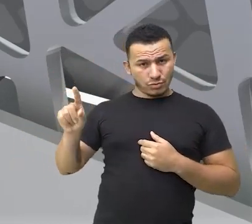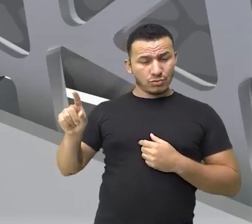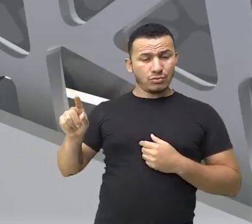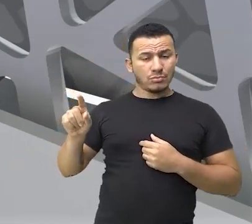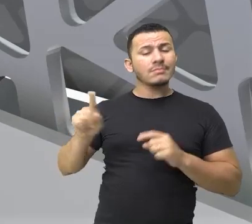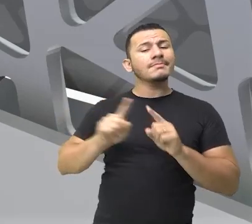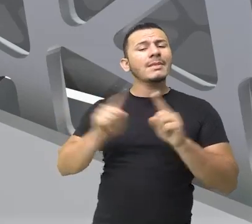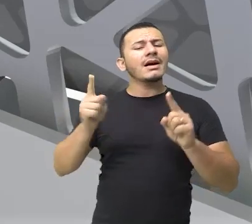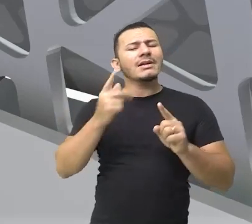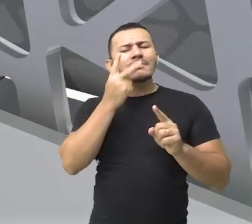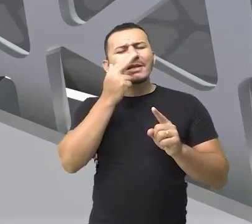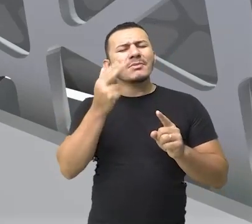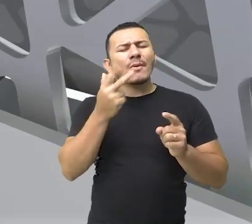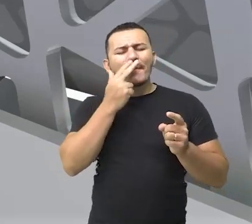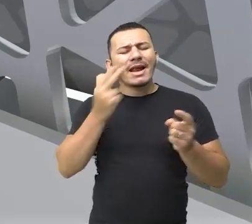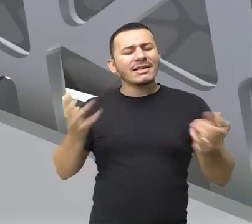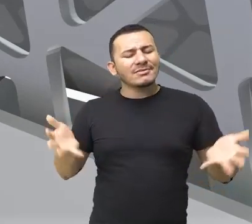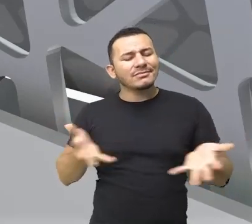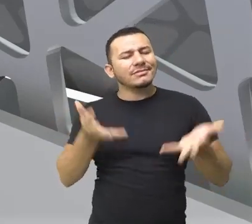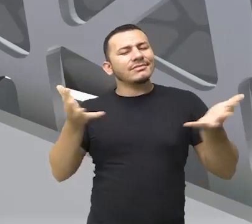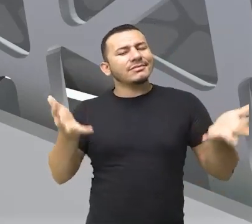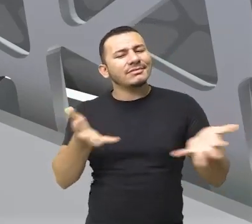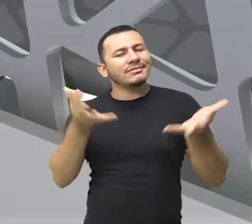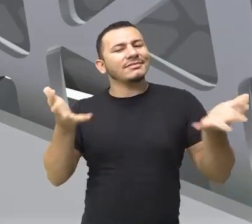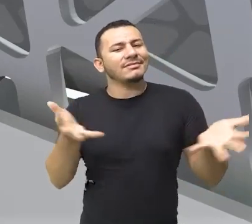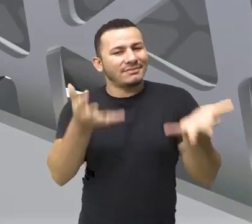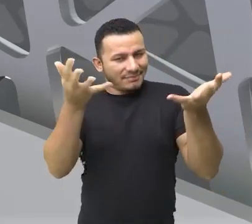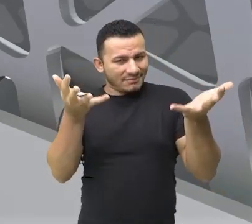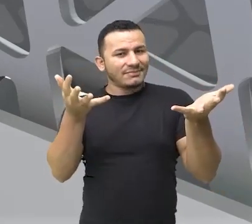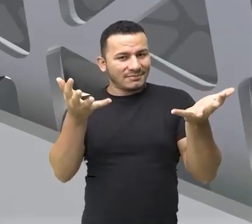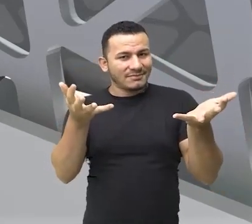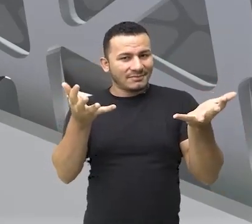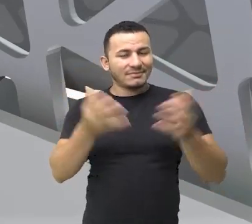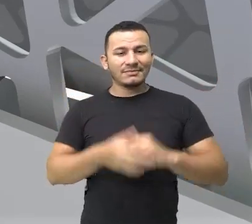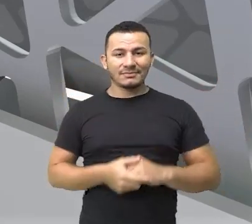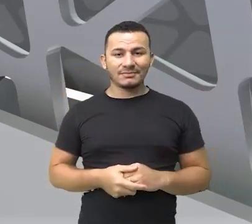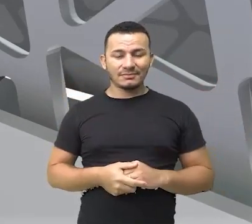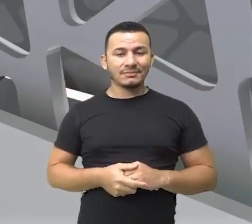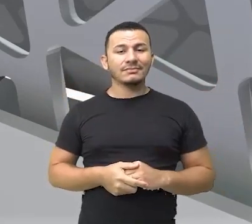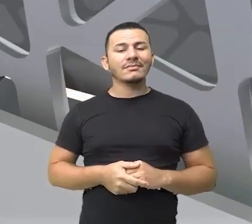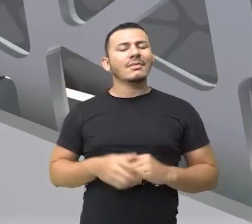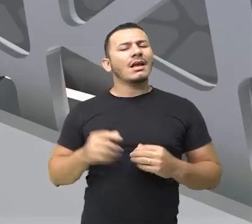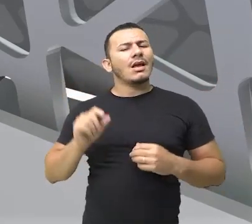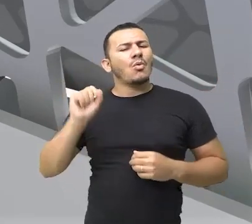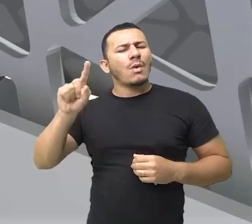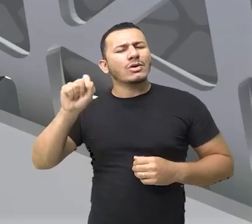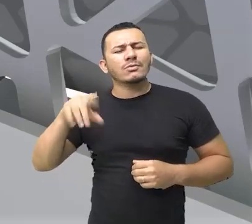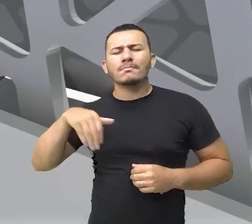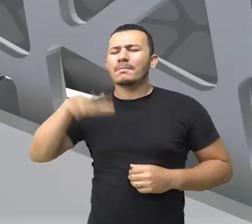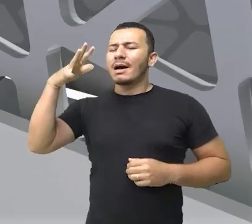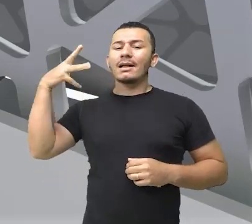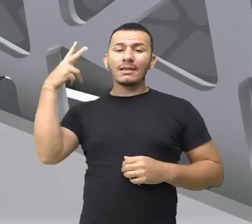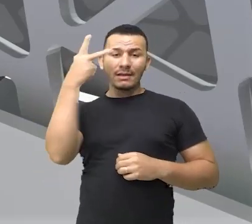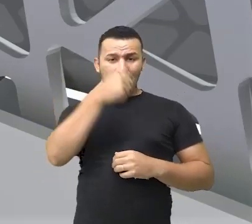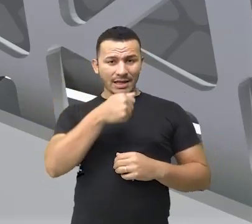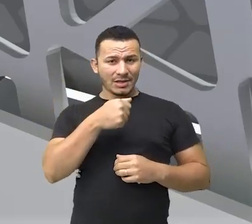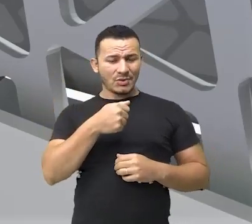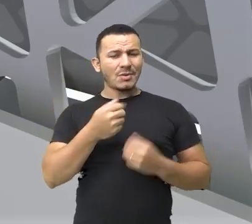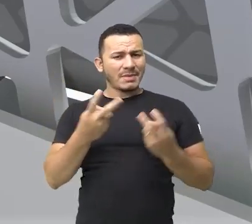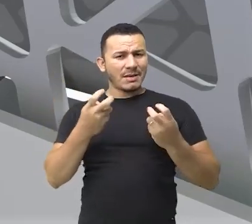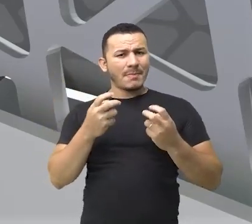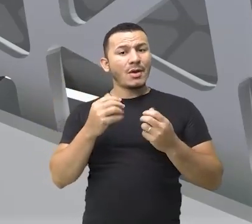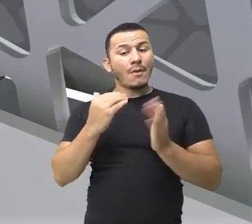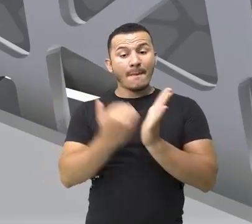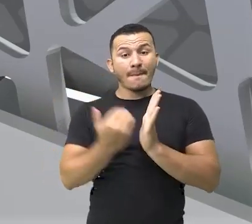certo? Mas observem que eu coloquei as minhas impressões com relação a esta cor. É o azul mais belo. Olha só o adverbio de